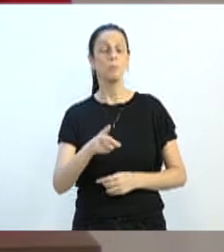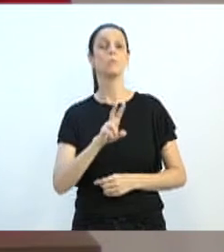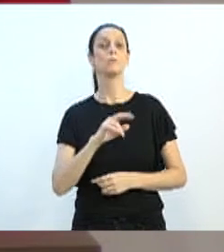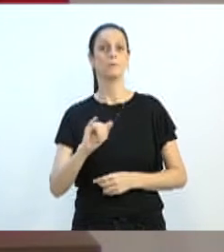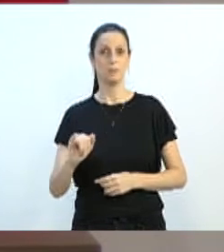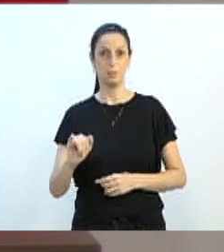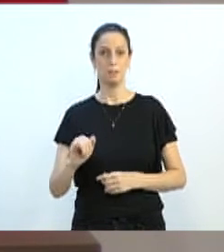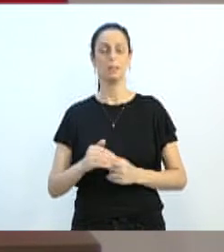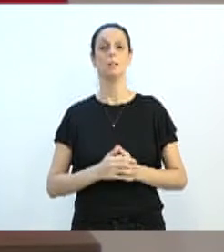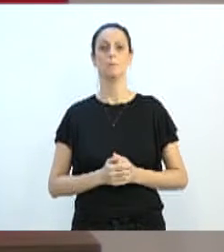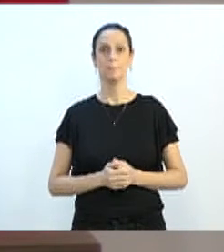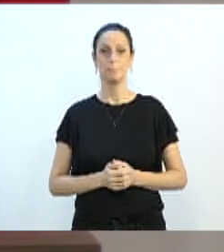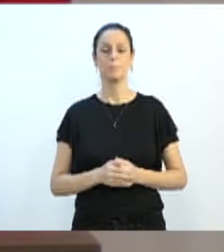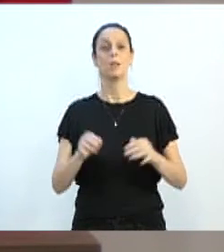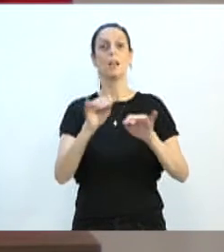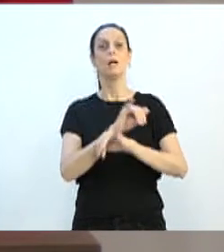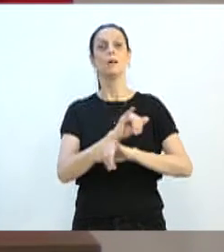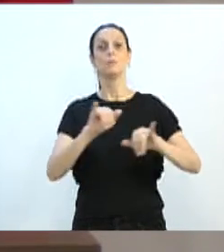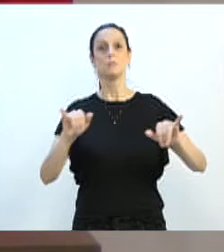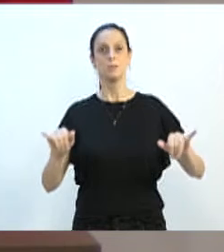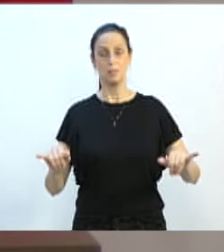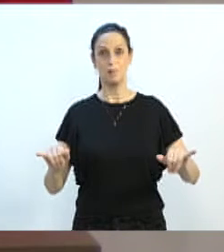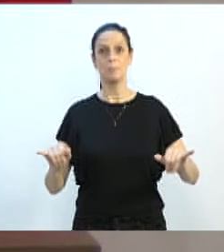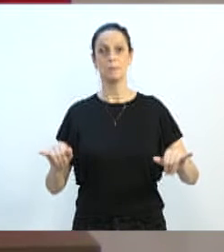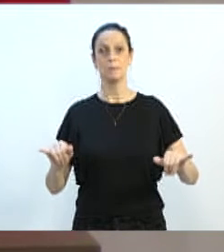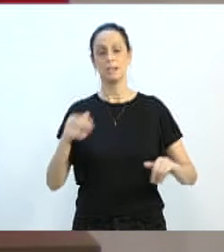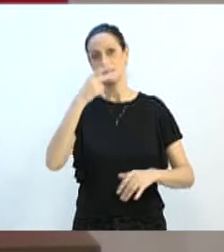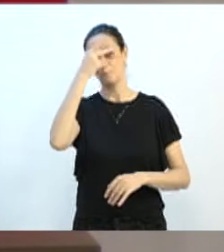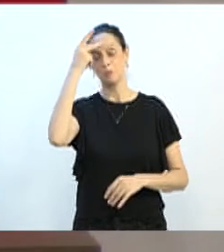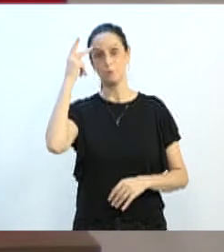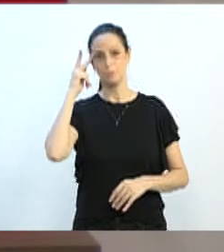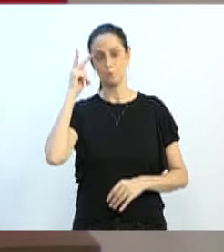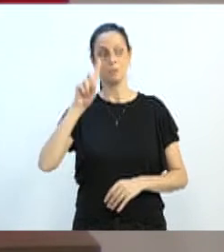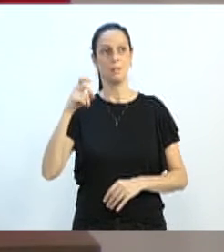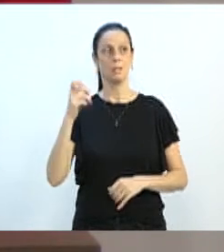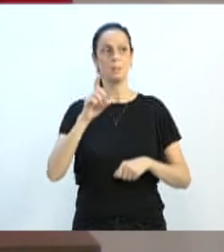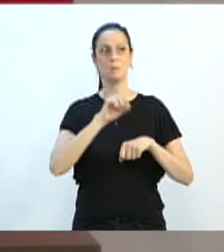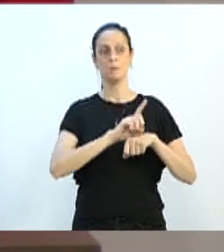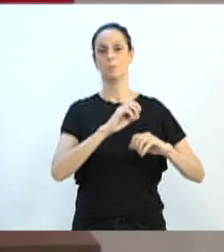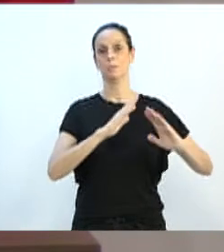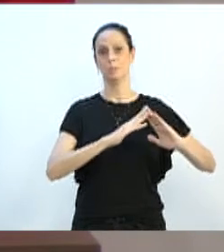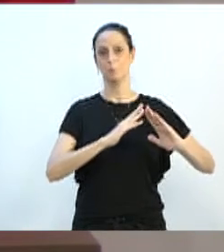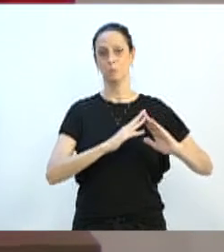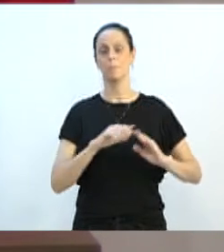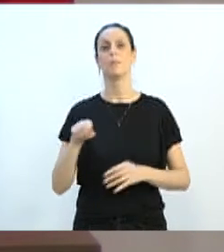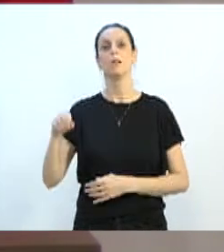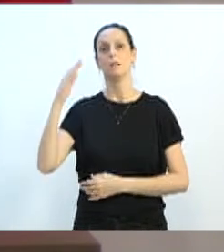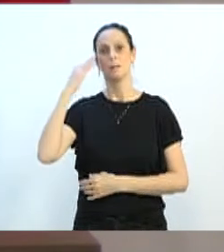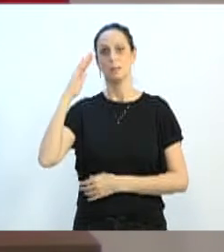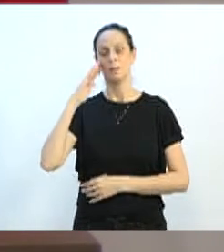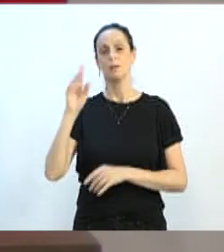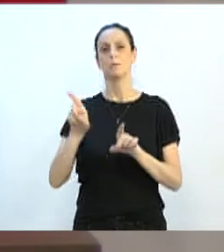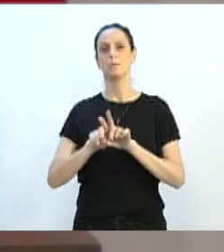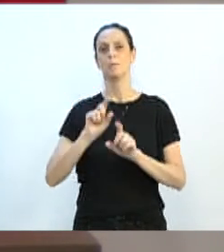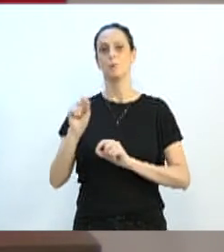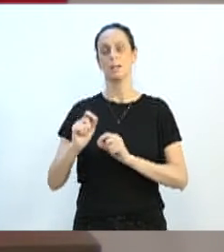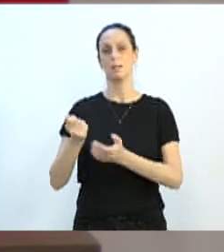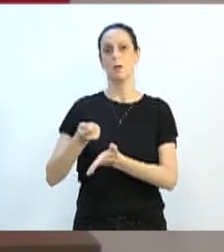para os consumidores. Eles também entendem que essa cobrança, ela deixa de ser